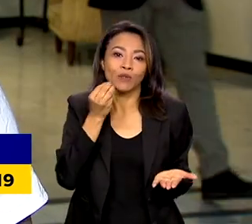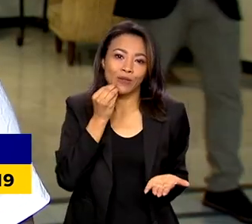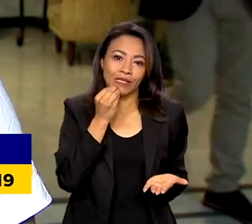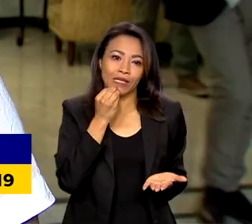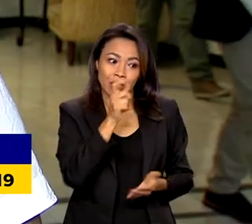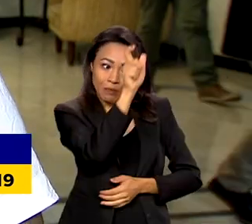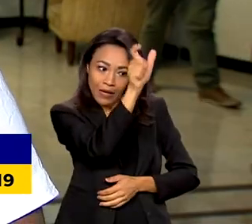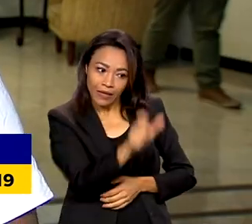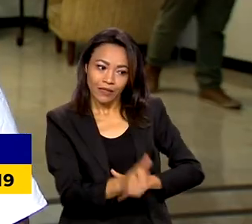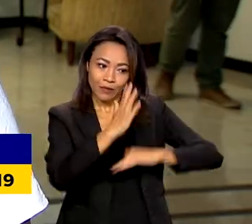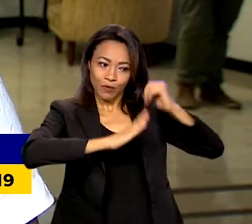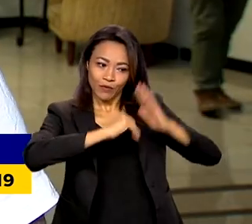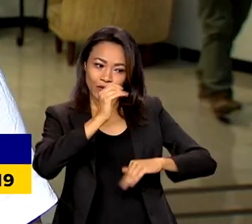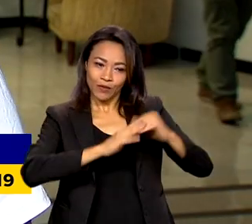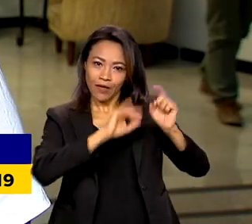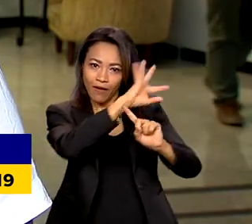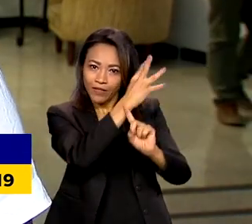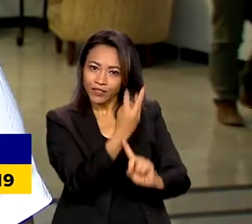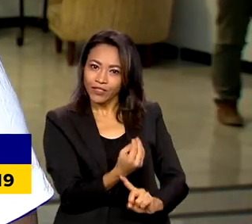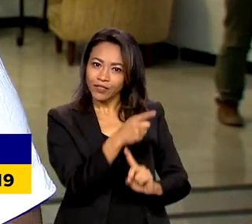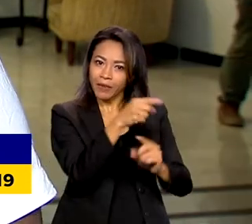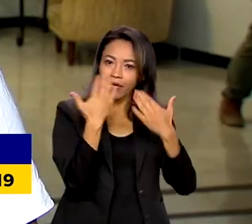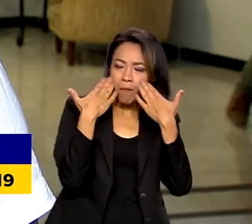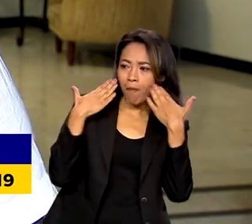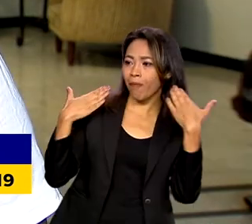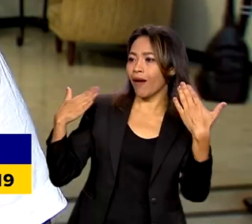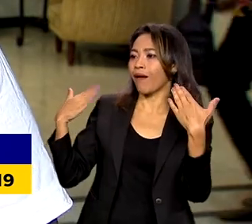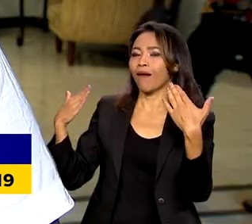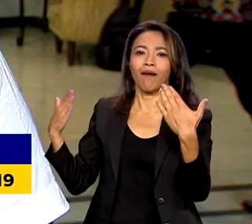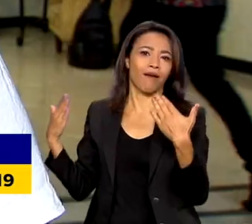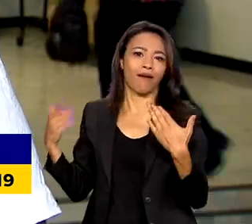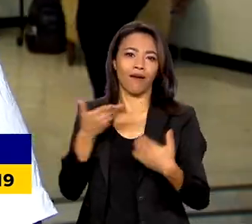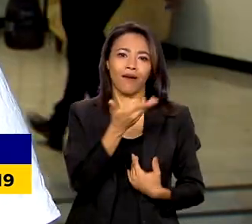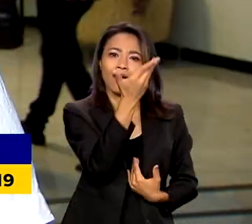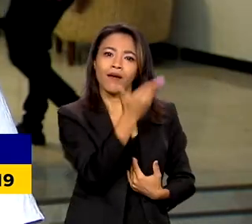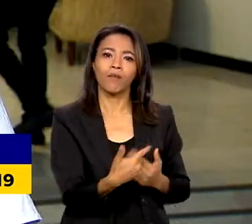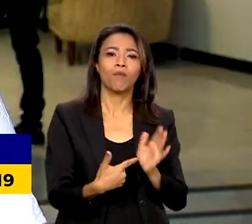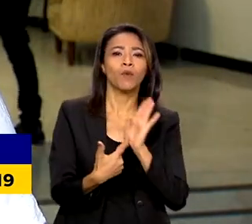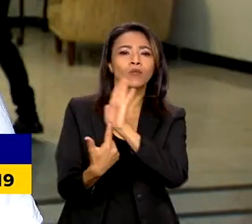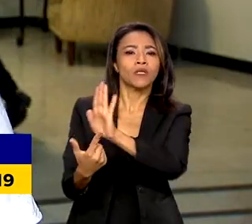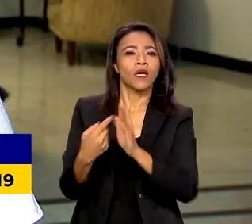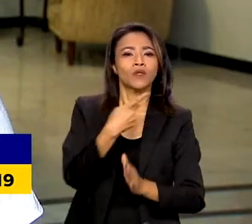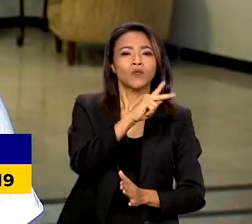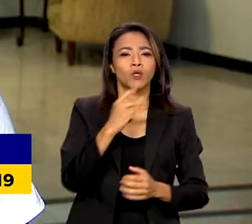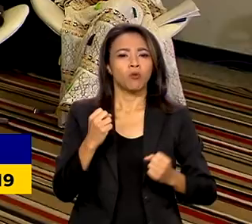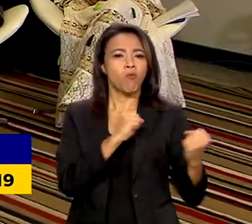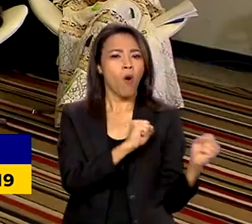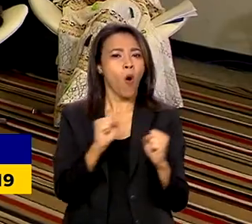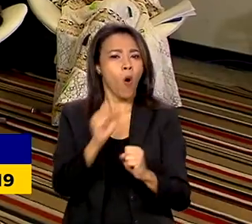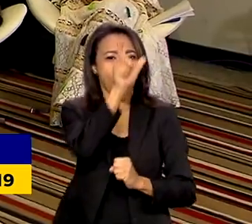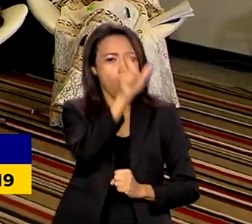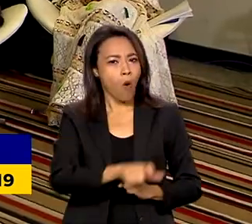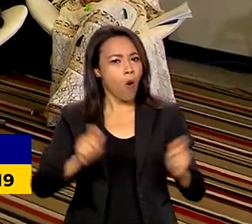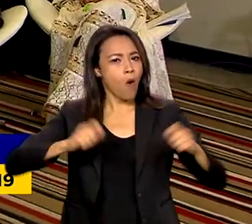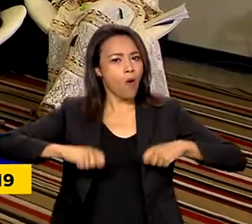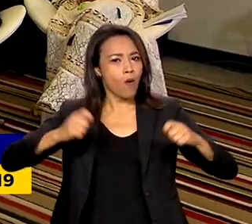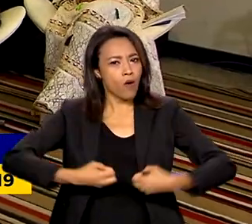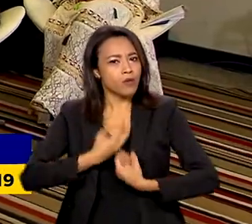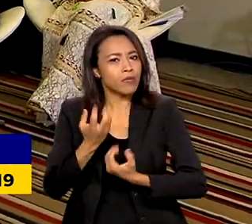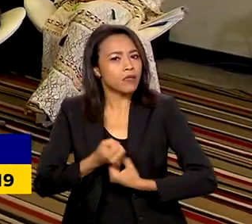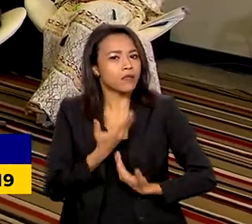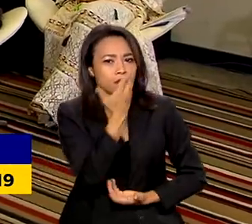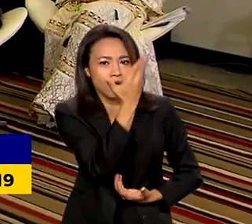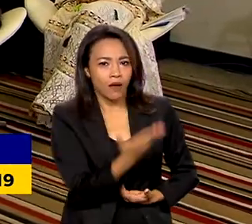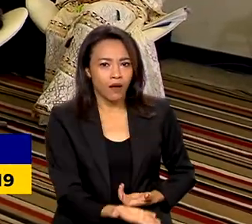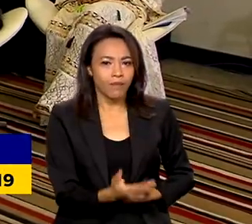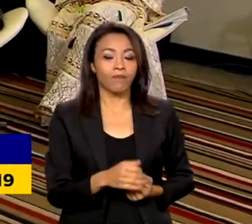se revele, para que essa pessoa consiga expressar toda a sua potencialidade. O seminário marca o início do